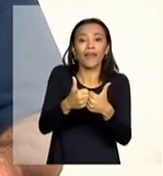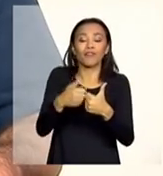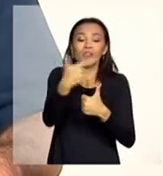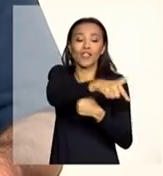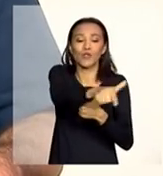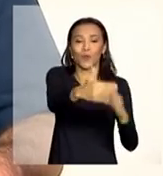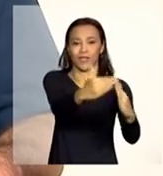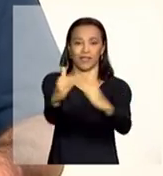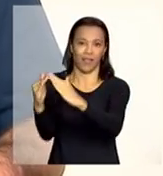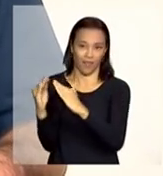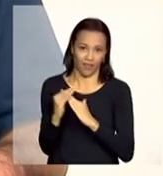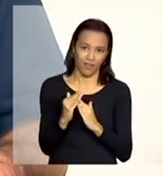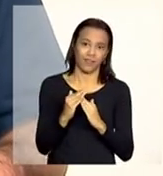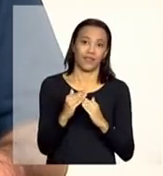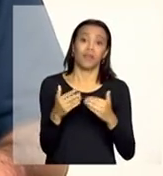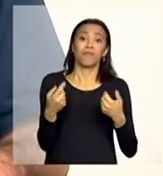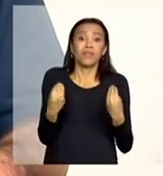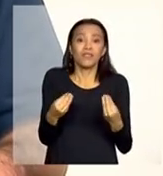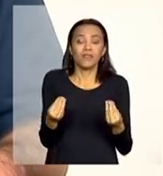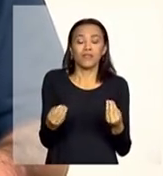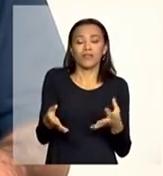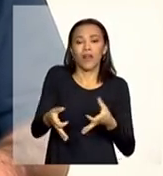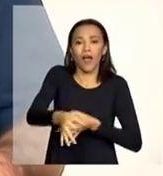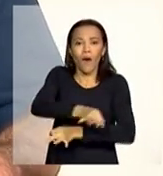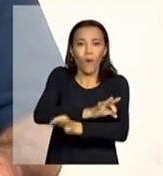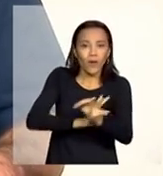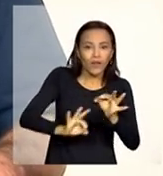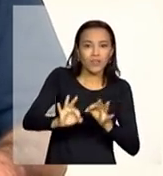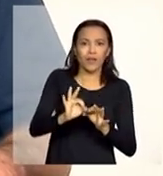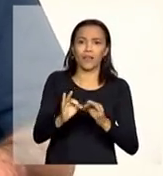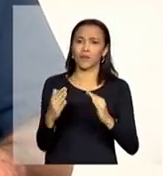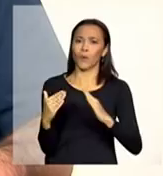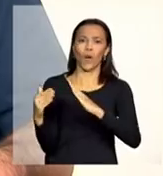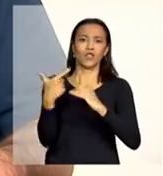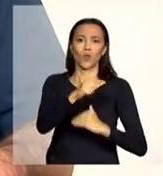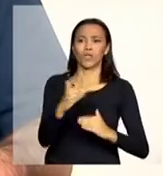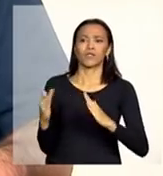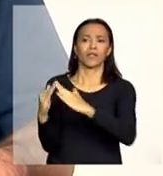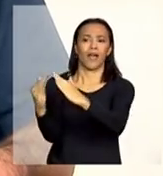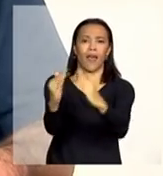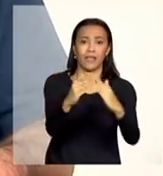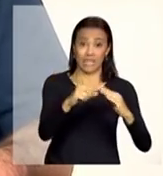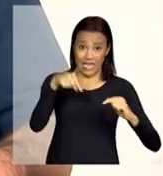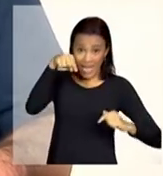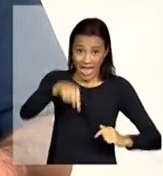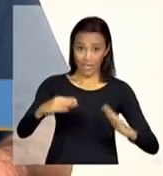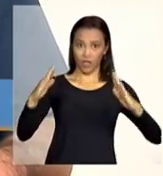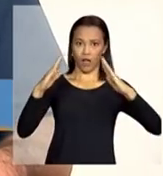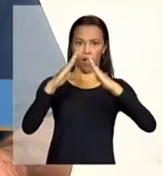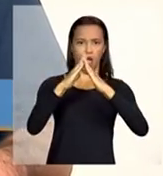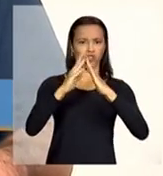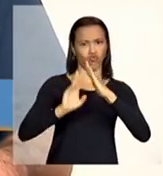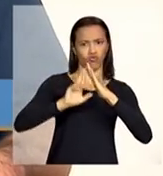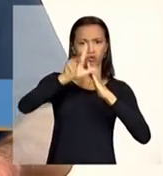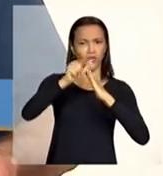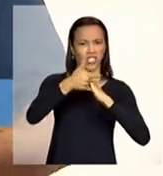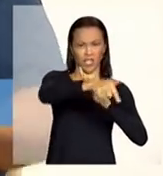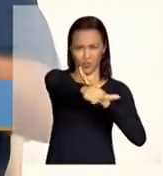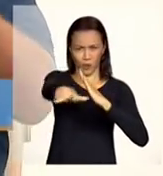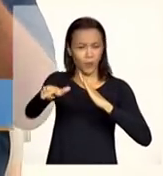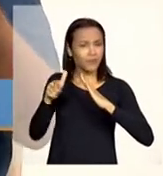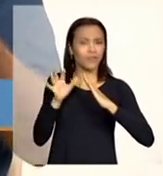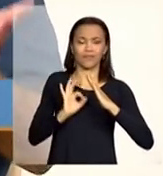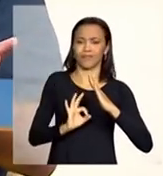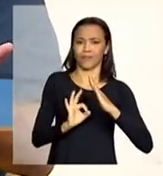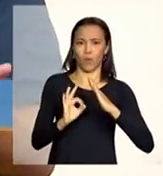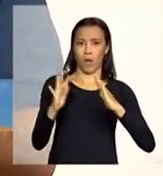urbana digamos assim ela vai ter que dialogar tanto com as outras casas por exemplo que não seja uma casa muito diferente das demais não precisa ser uma